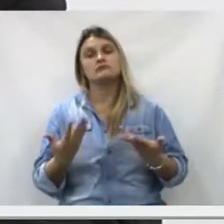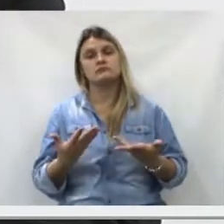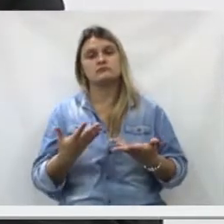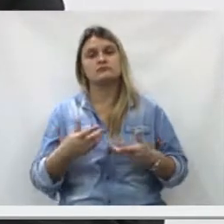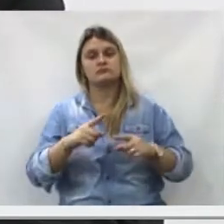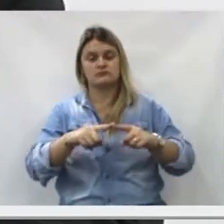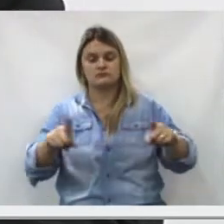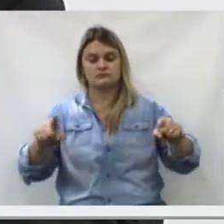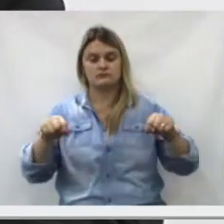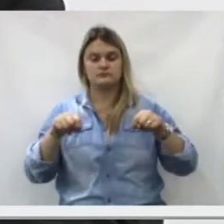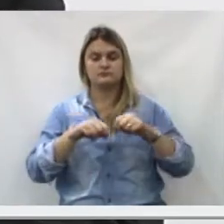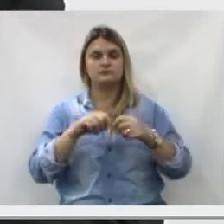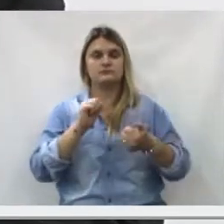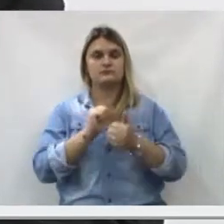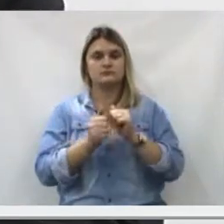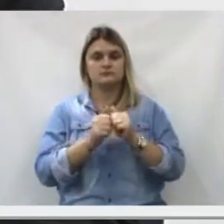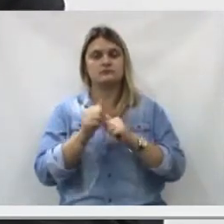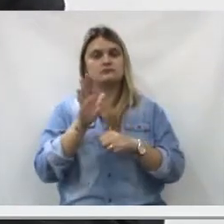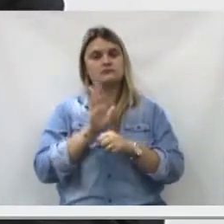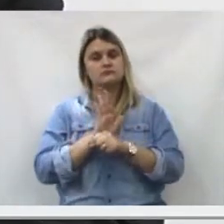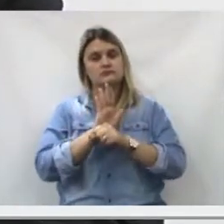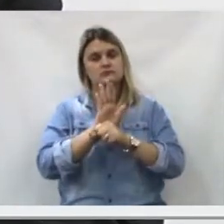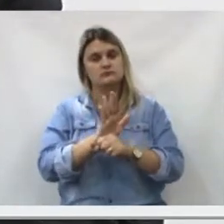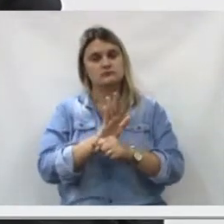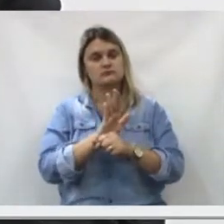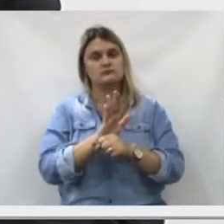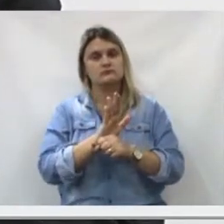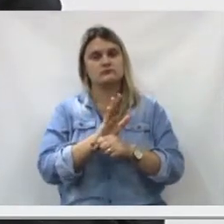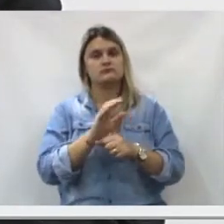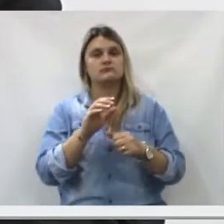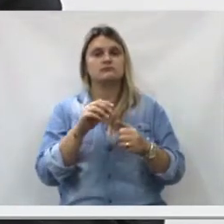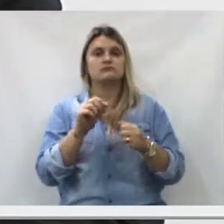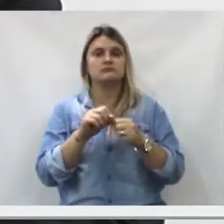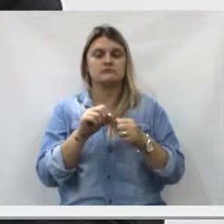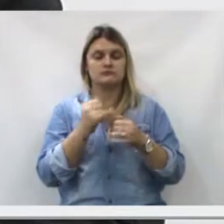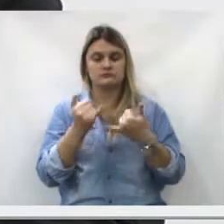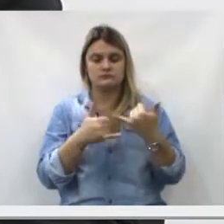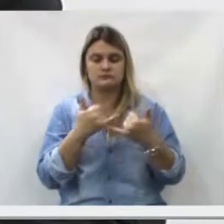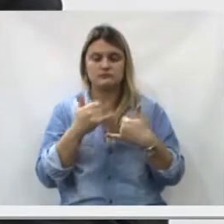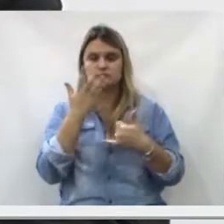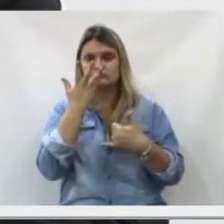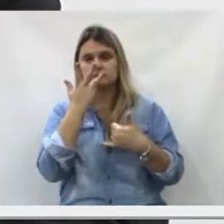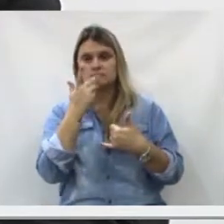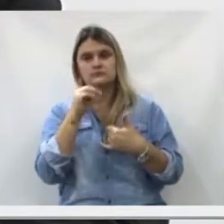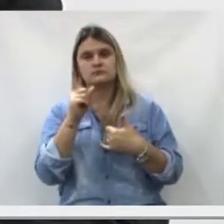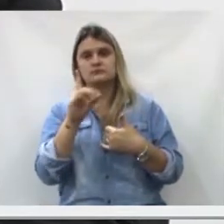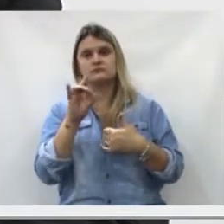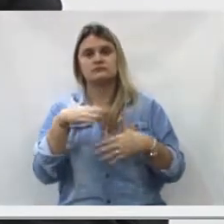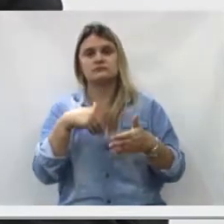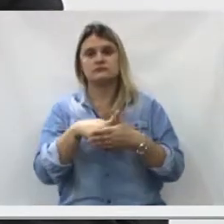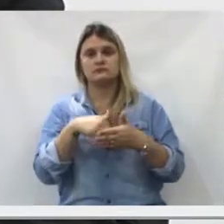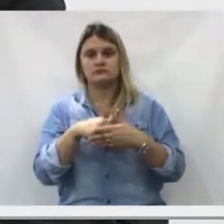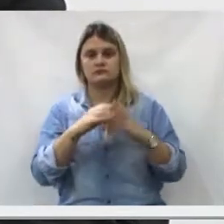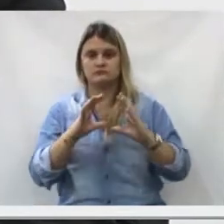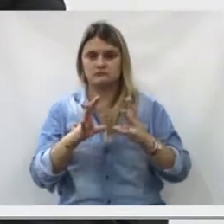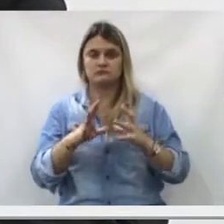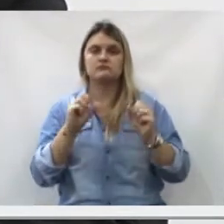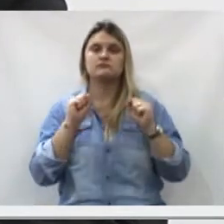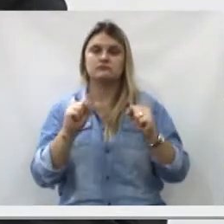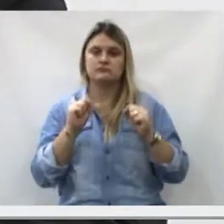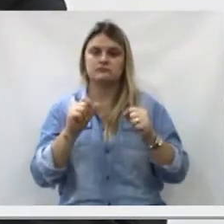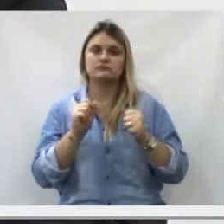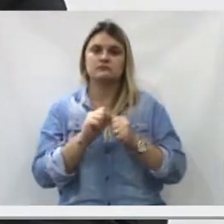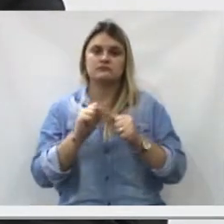cima desses campos diretos. E, dessa maneira, as quadras sintéticas vão atender muito. A brincadeira